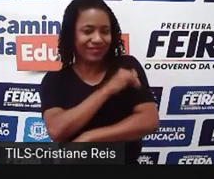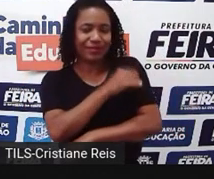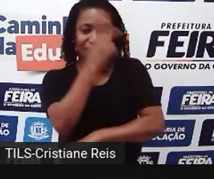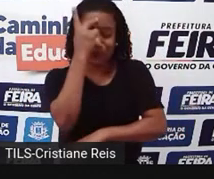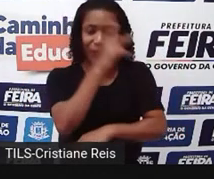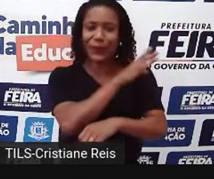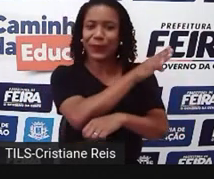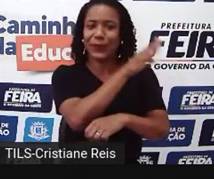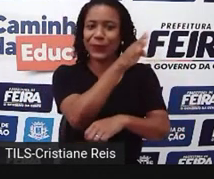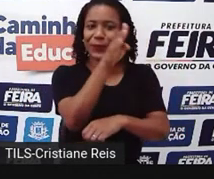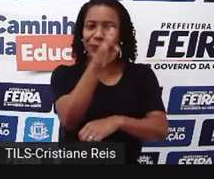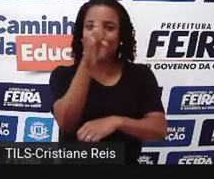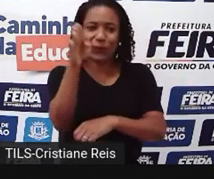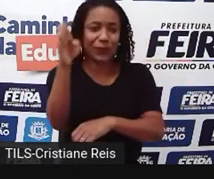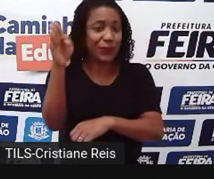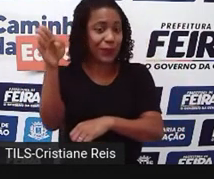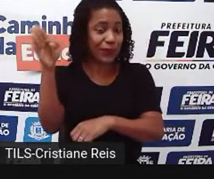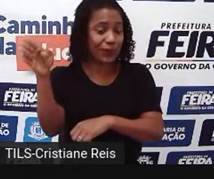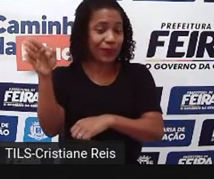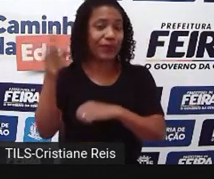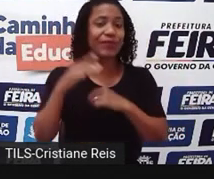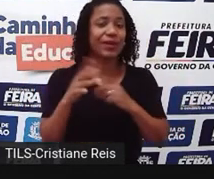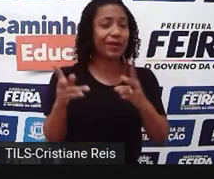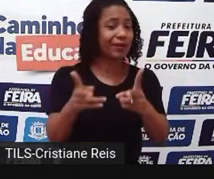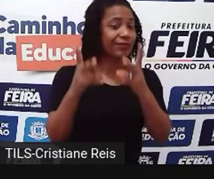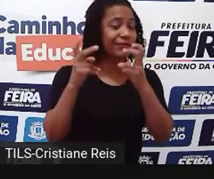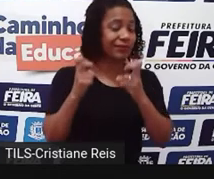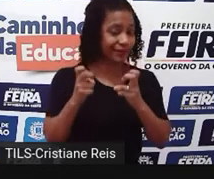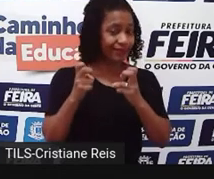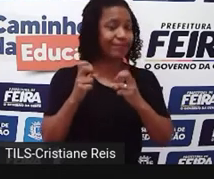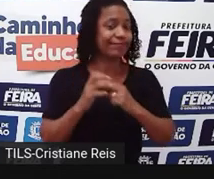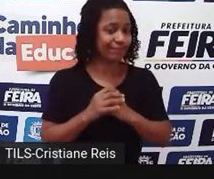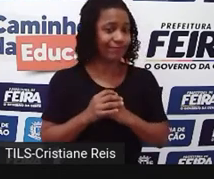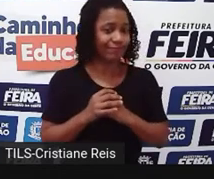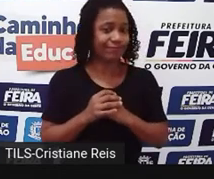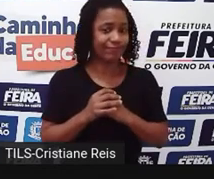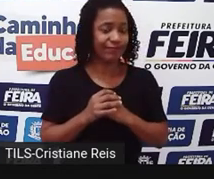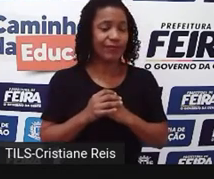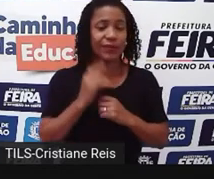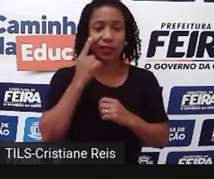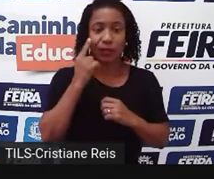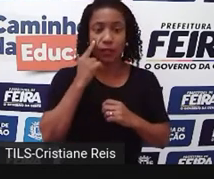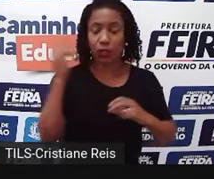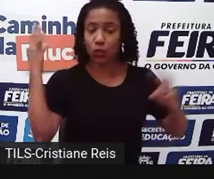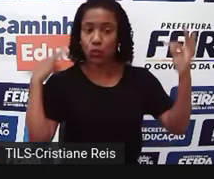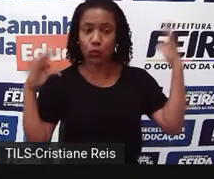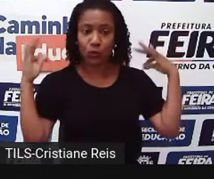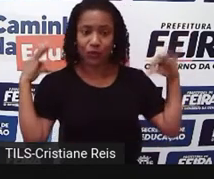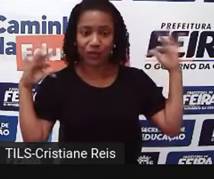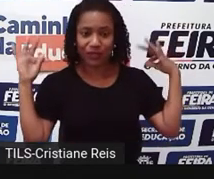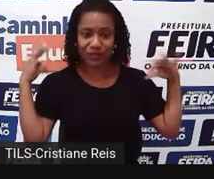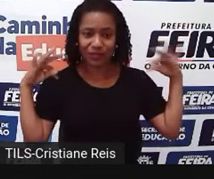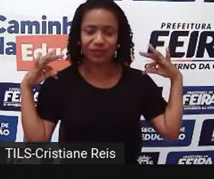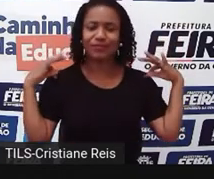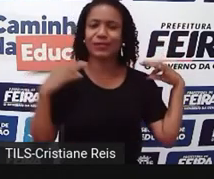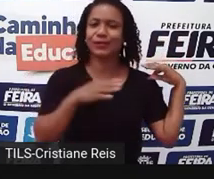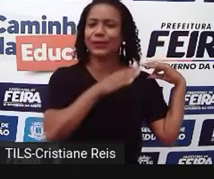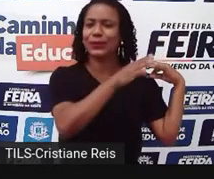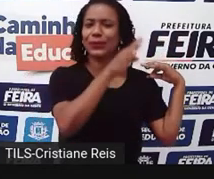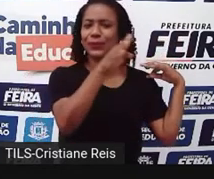lá com o Pão de Açúcar. Então, você percebe que não só pela questão, né, do turismo, mas ela também,